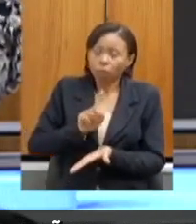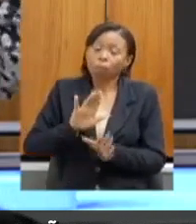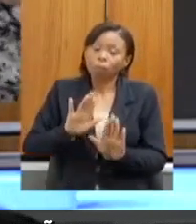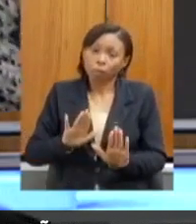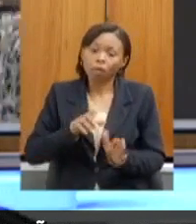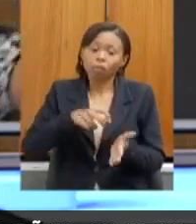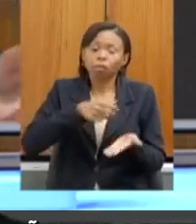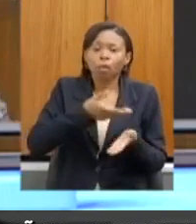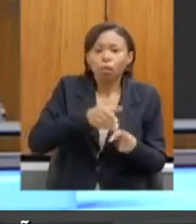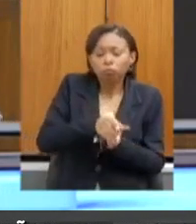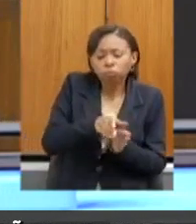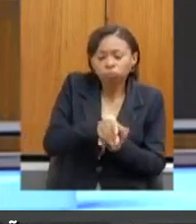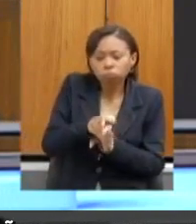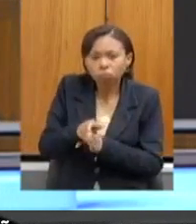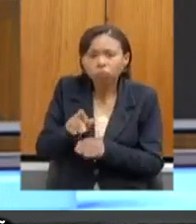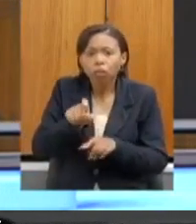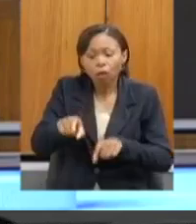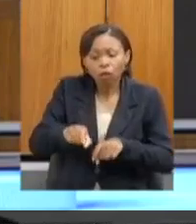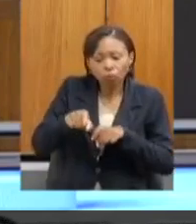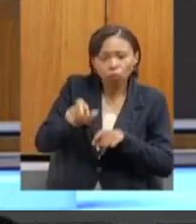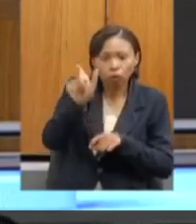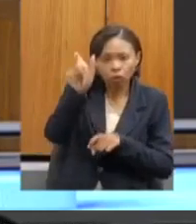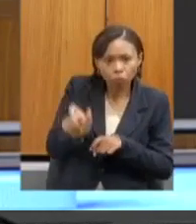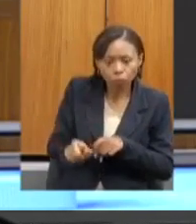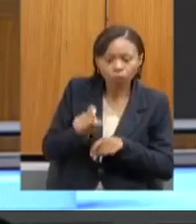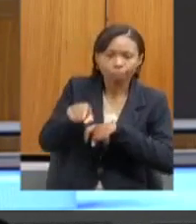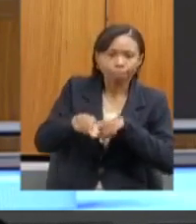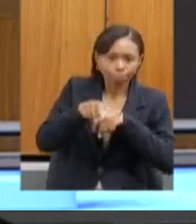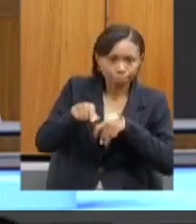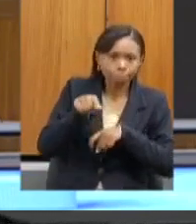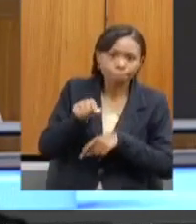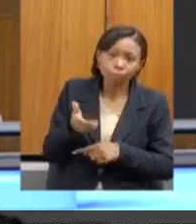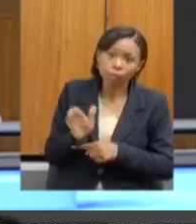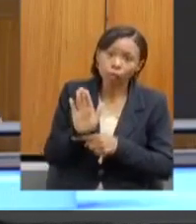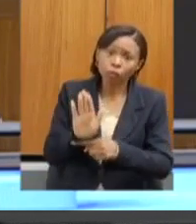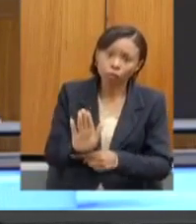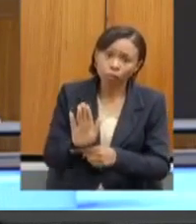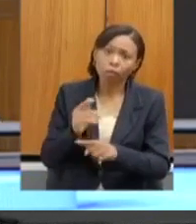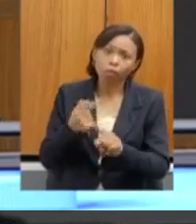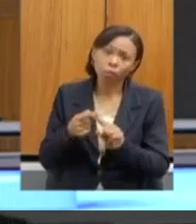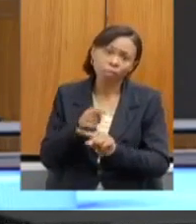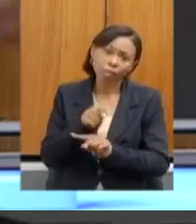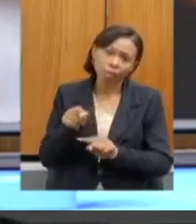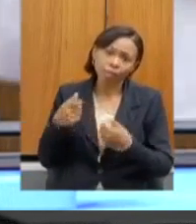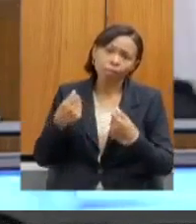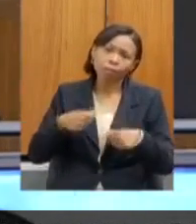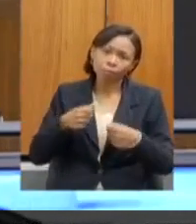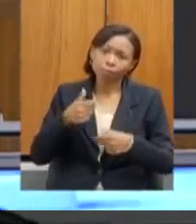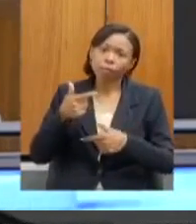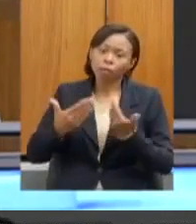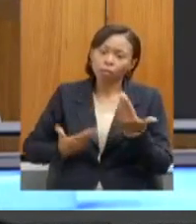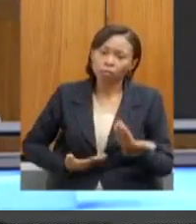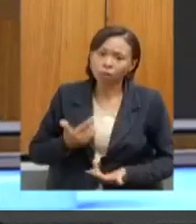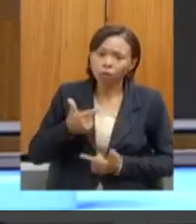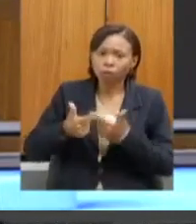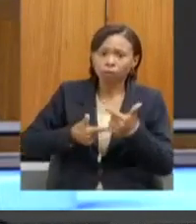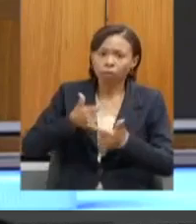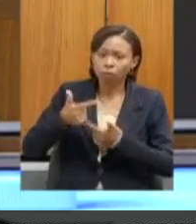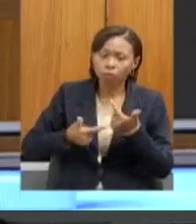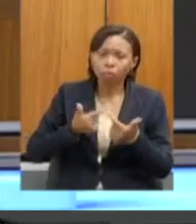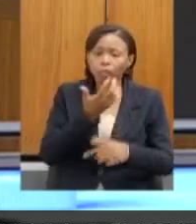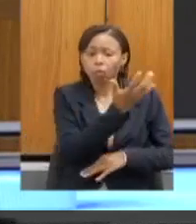aos produtores rurais e todos aqueles que, de alguma forma, precisam da atividade através da intervenção